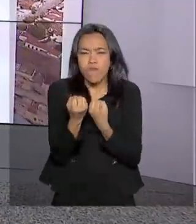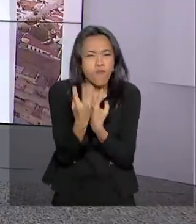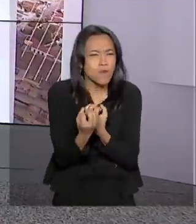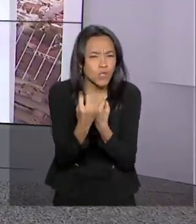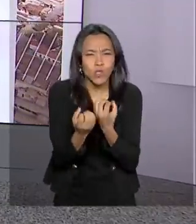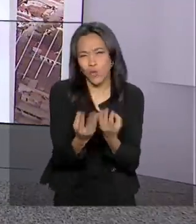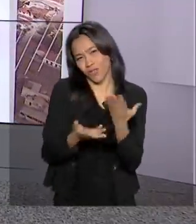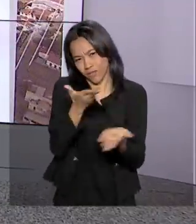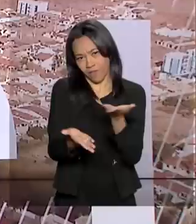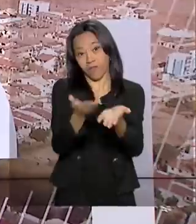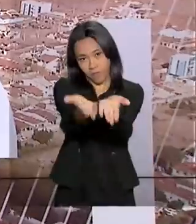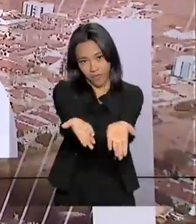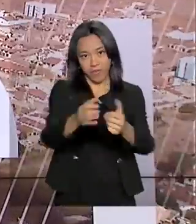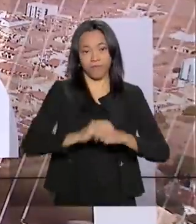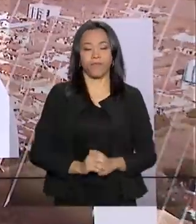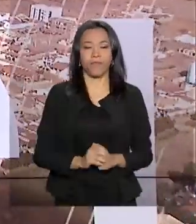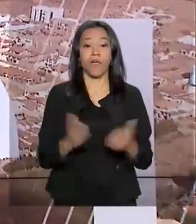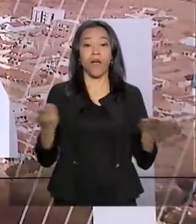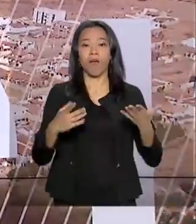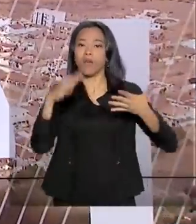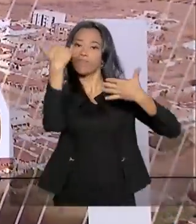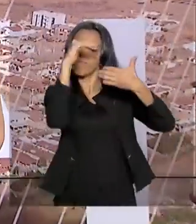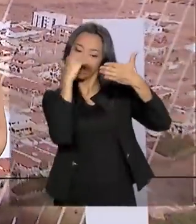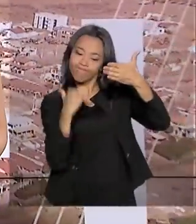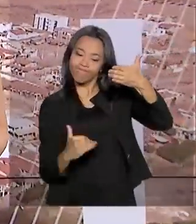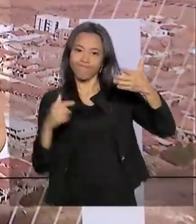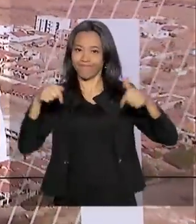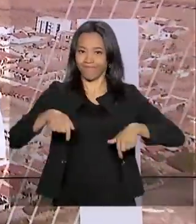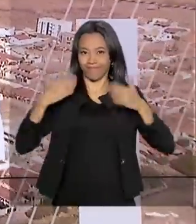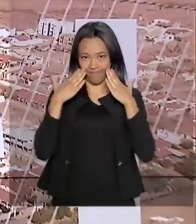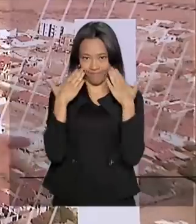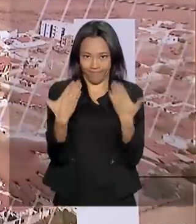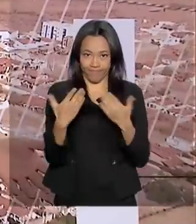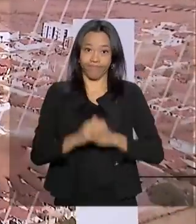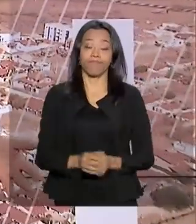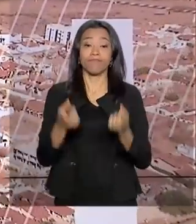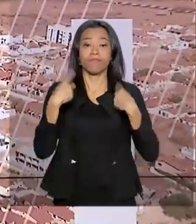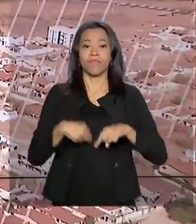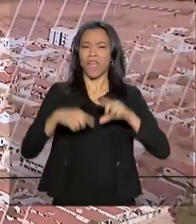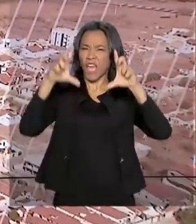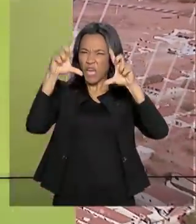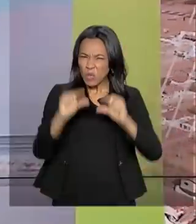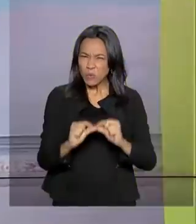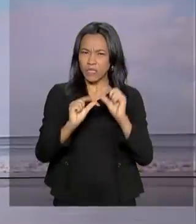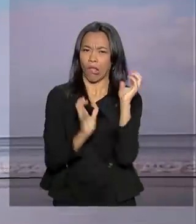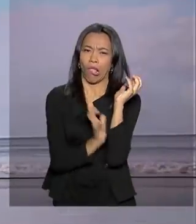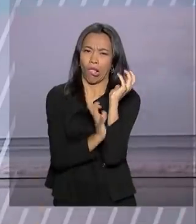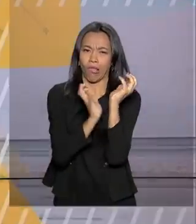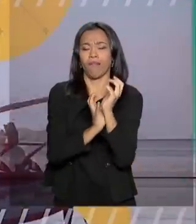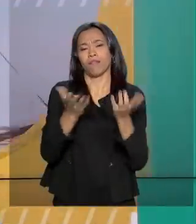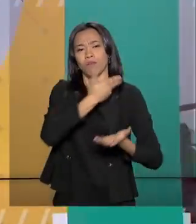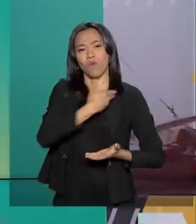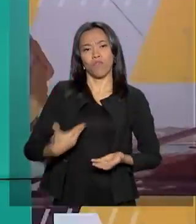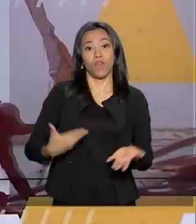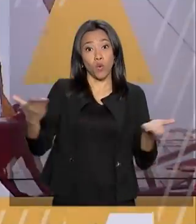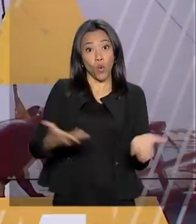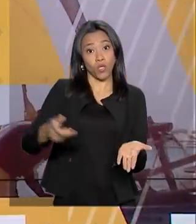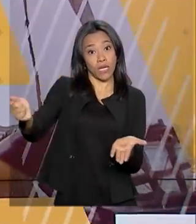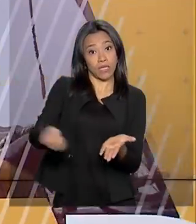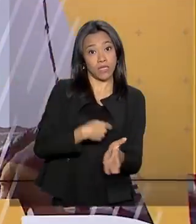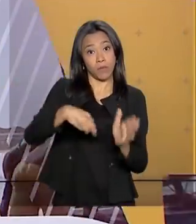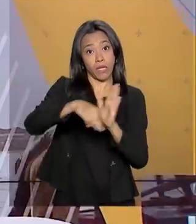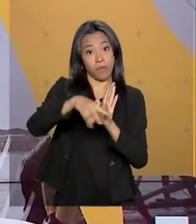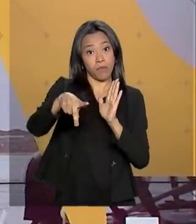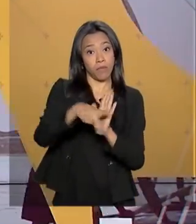e serviço para você. Confira agora os destaques desta edição. Menos burocracia nos negócios, governo assina hoje medida